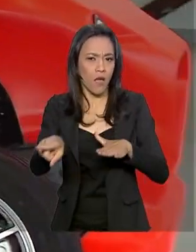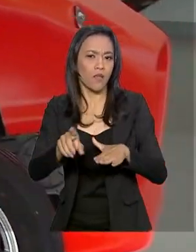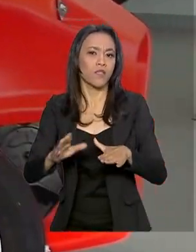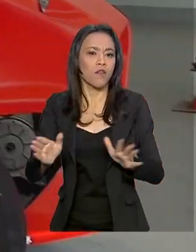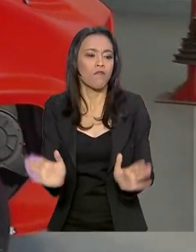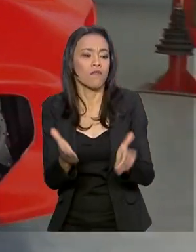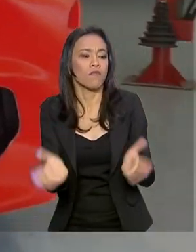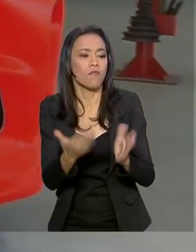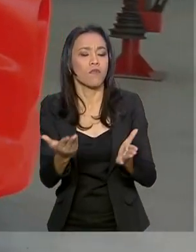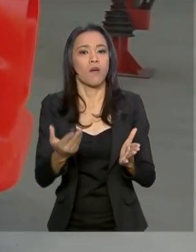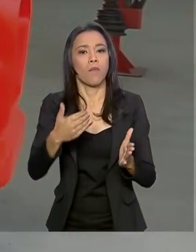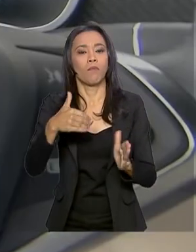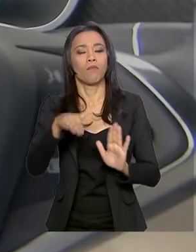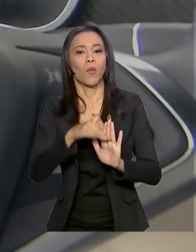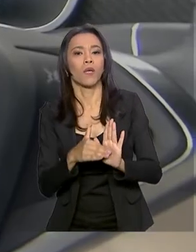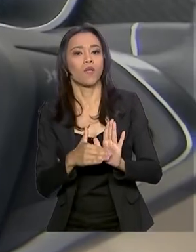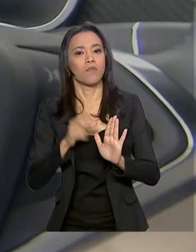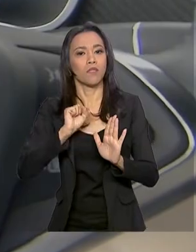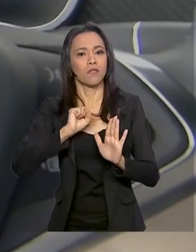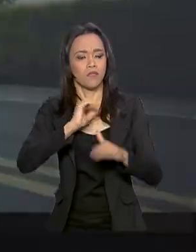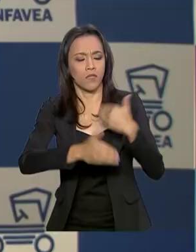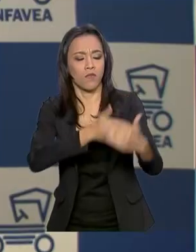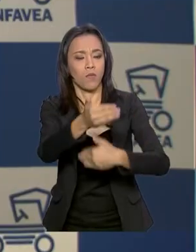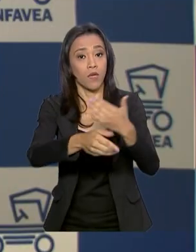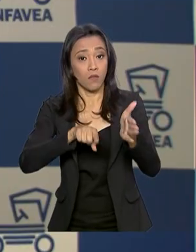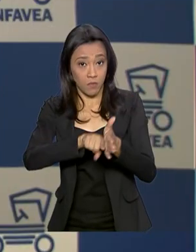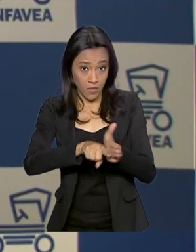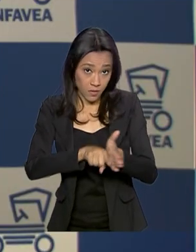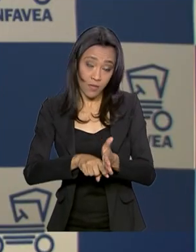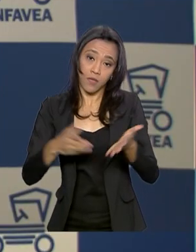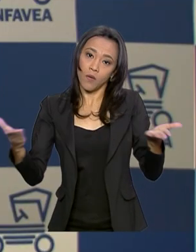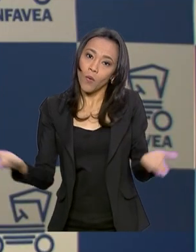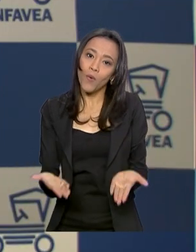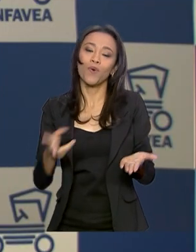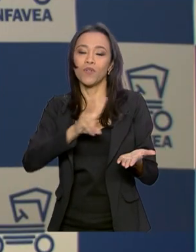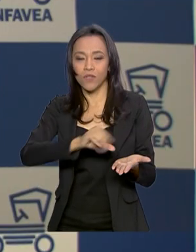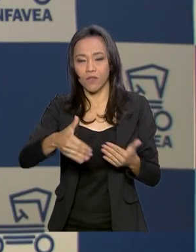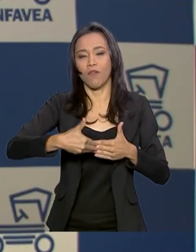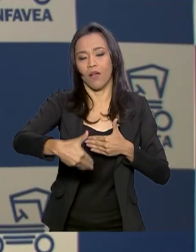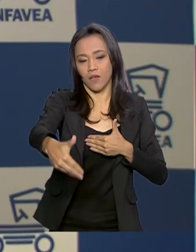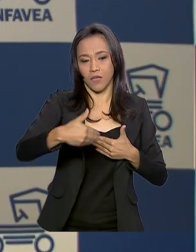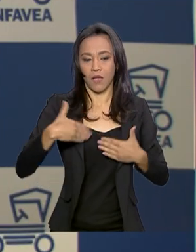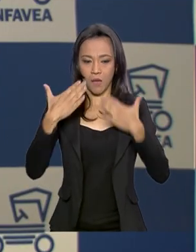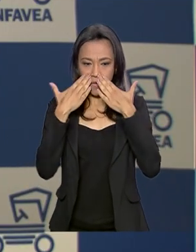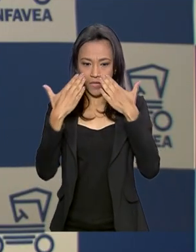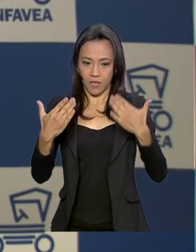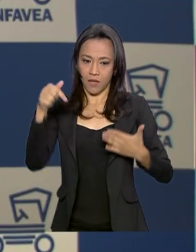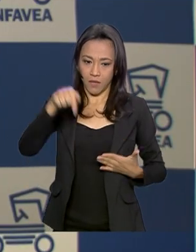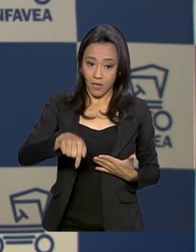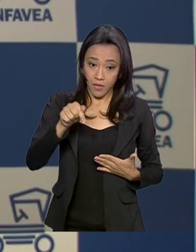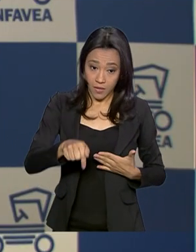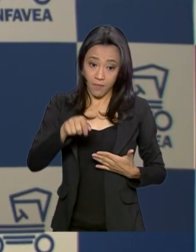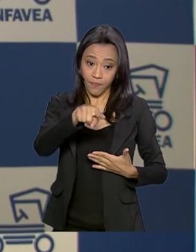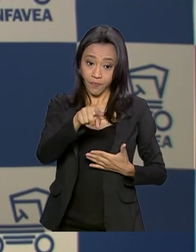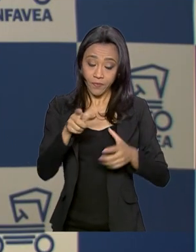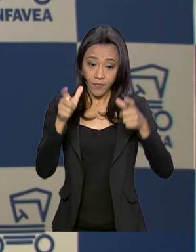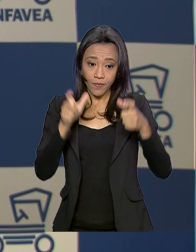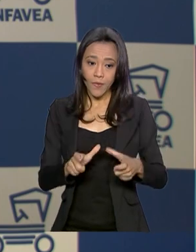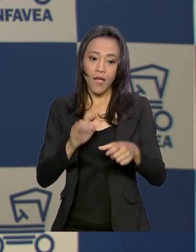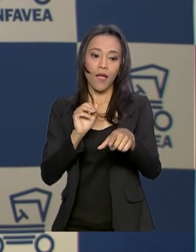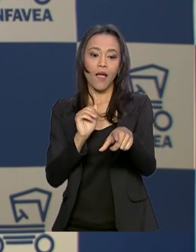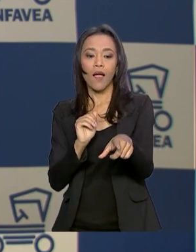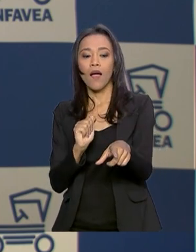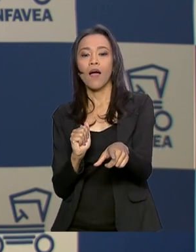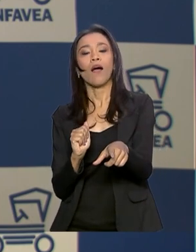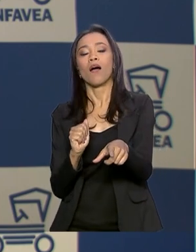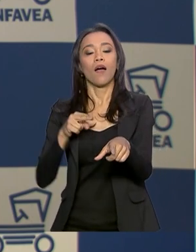de desenvolvimento e pesquisa. Hoje serão apresentados aqui na Anfávia, a sede da Associação